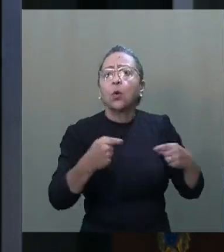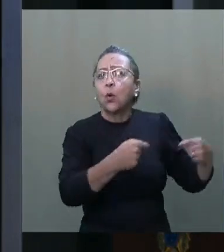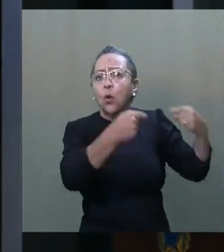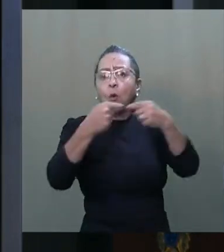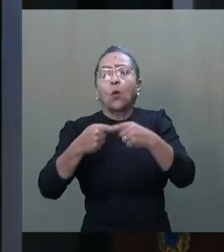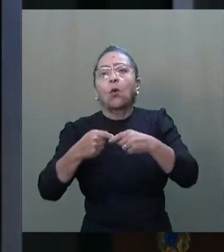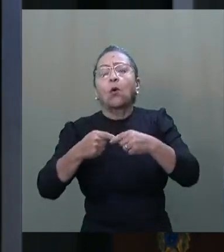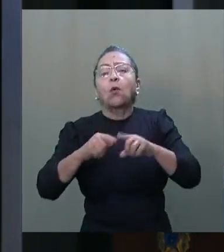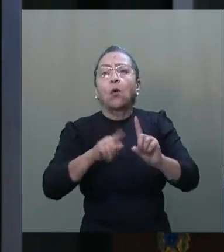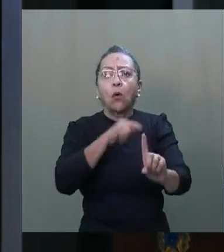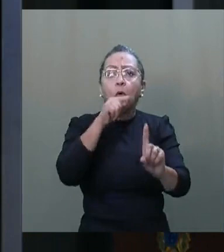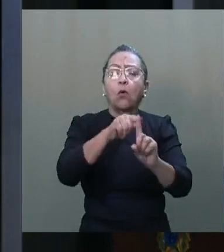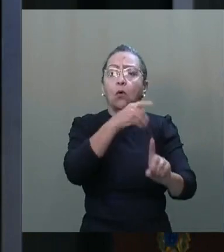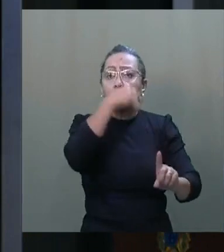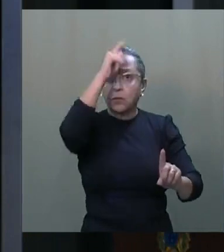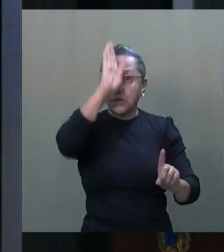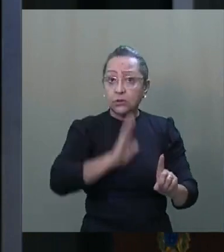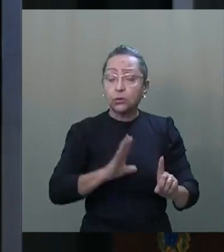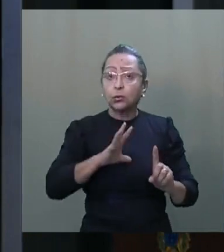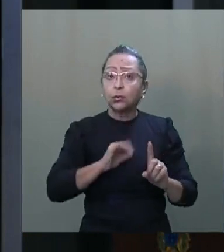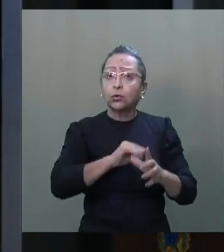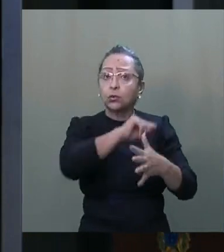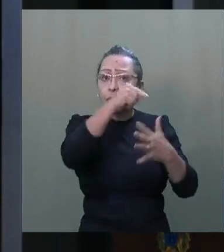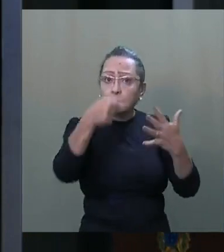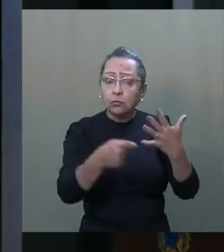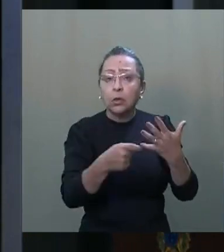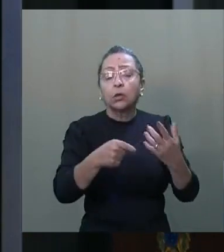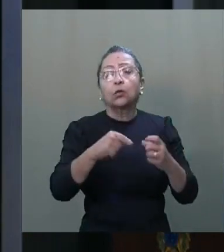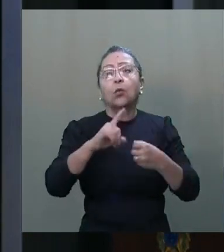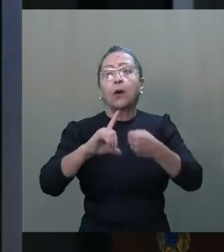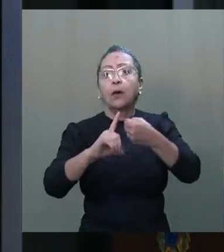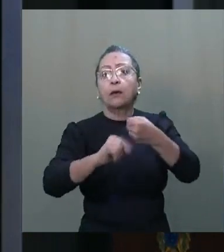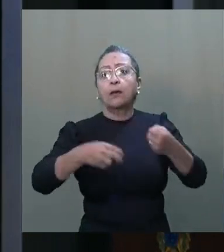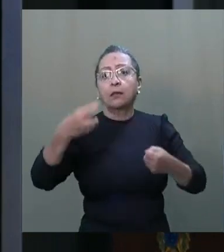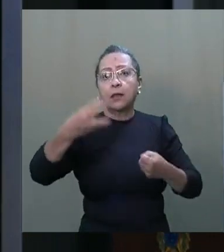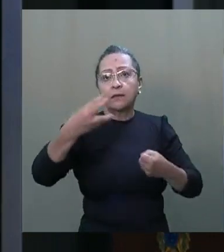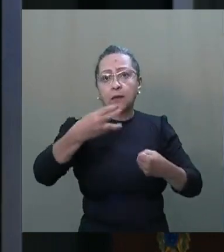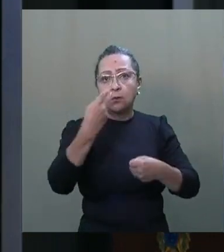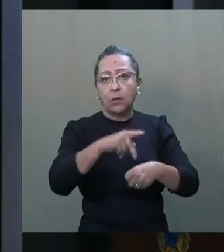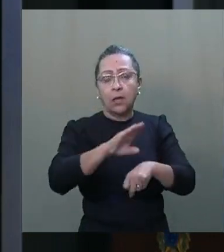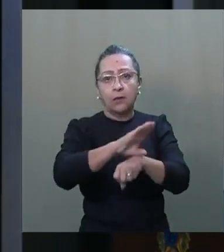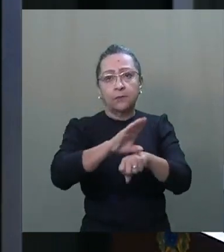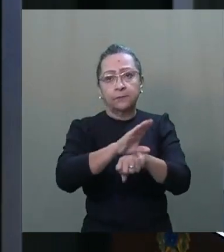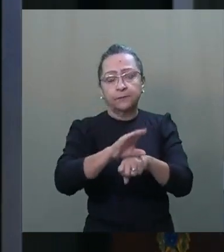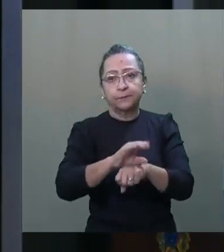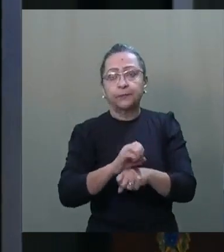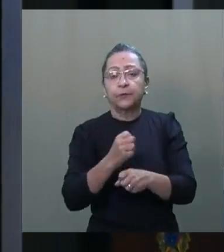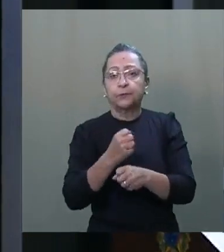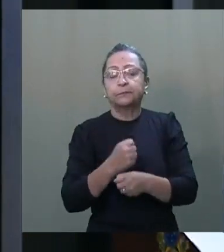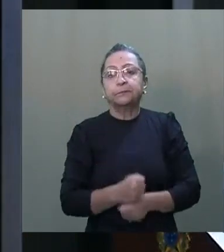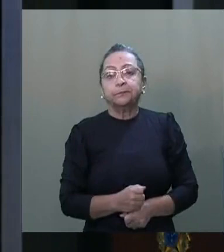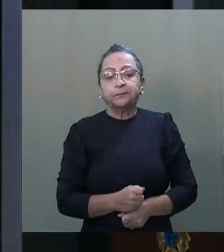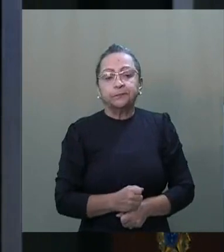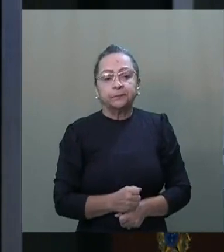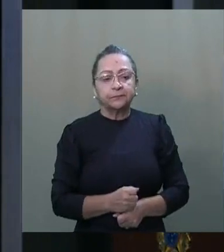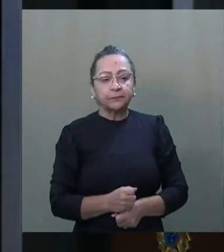República, elencados já no artigo terceiro da Constituição Federal de 88.